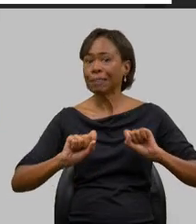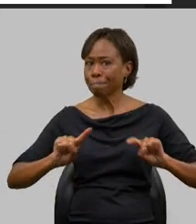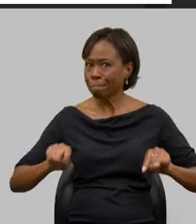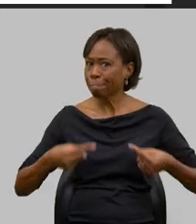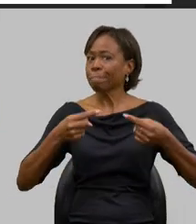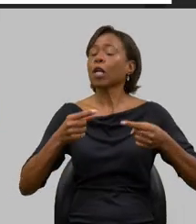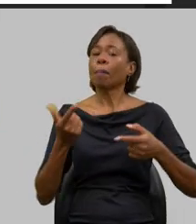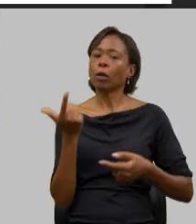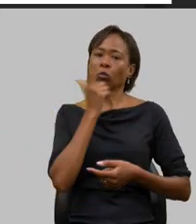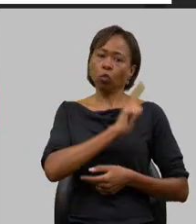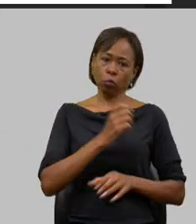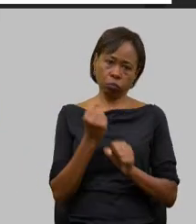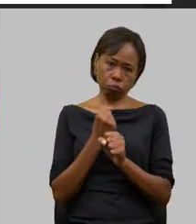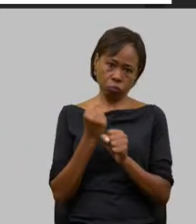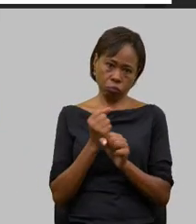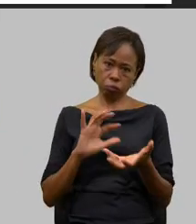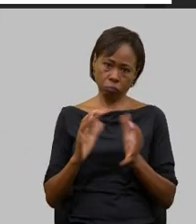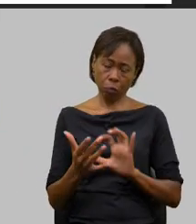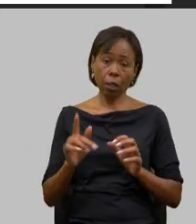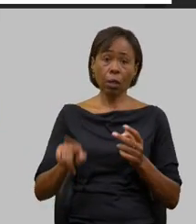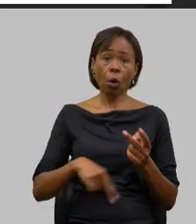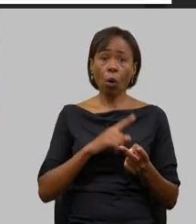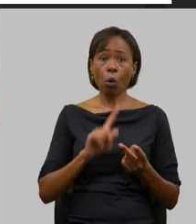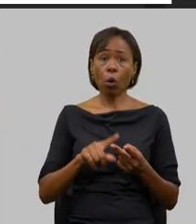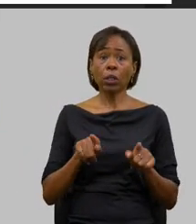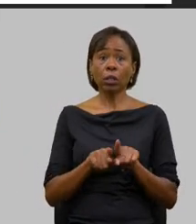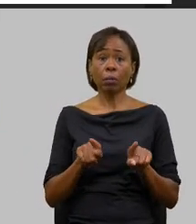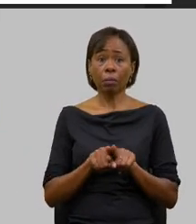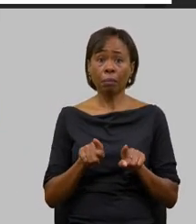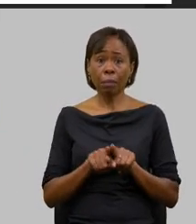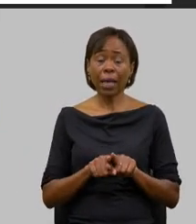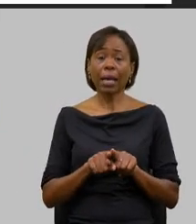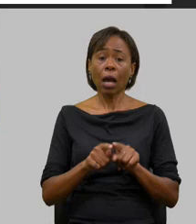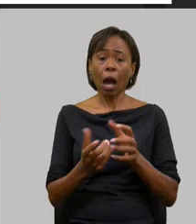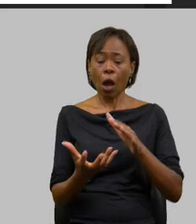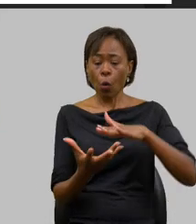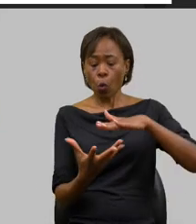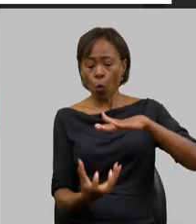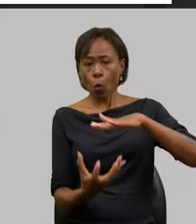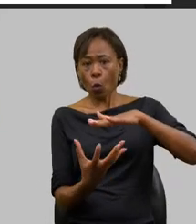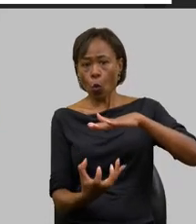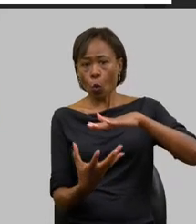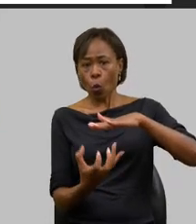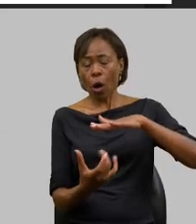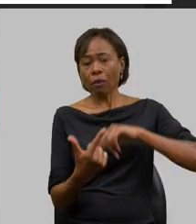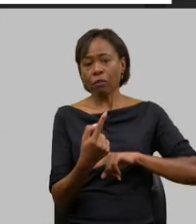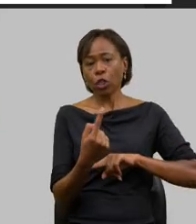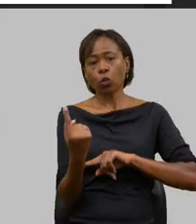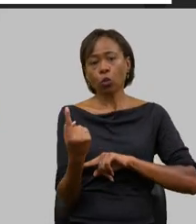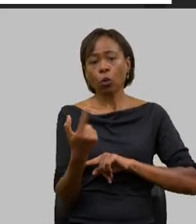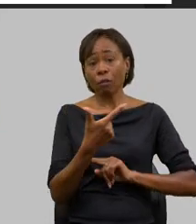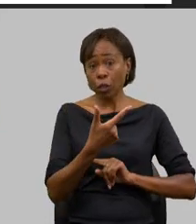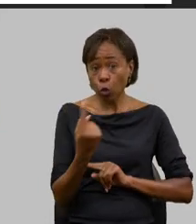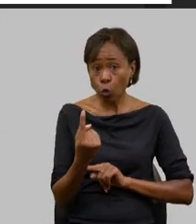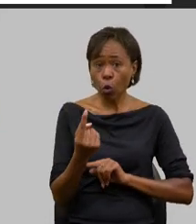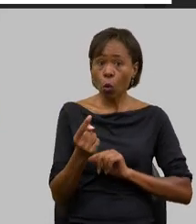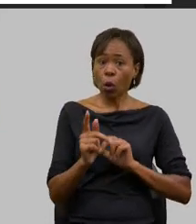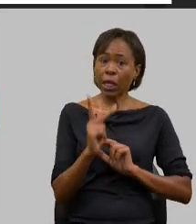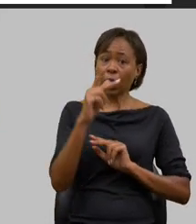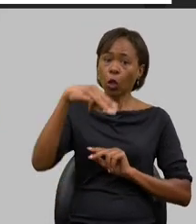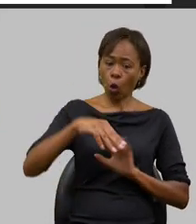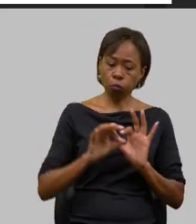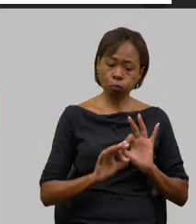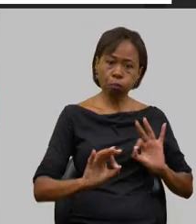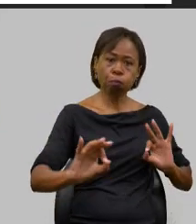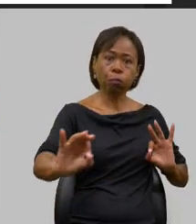e a execução de macro drenagem com abertura de dreno em 21 quilômetros de recuperação que vai favorecer o